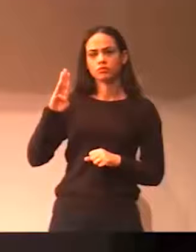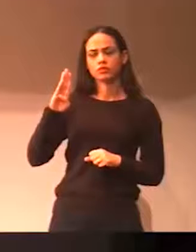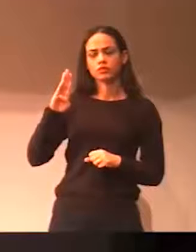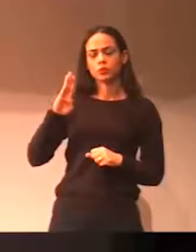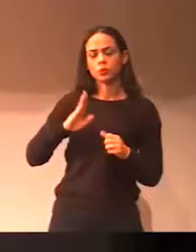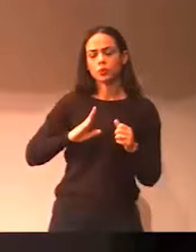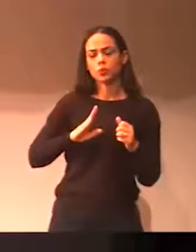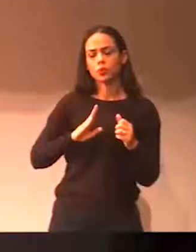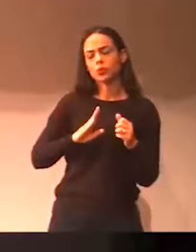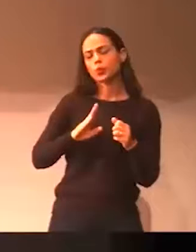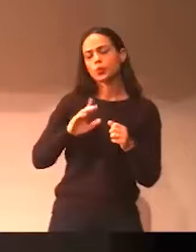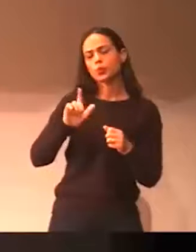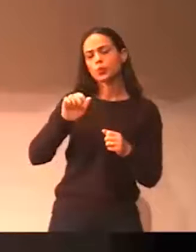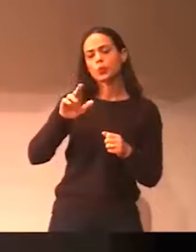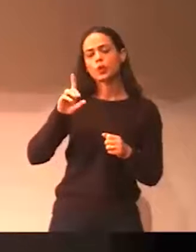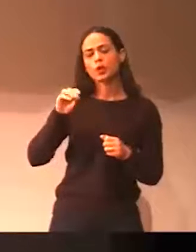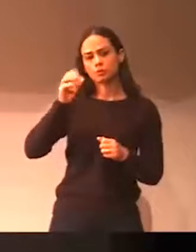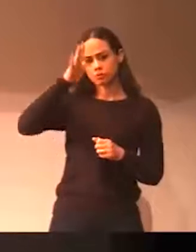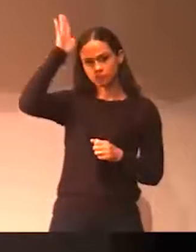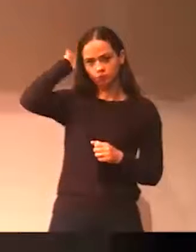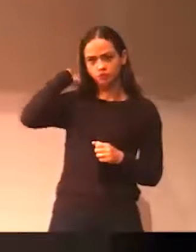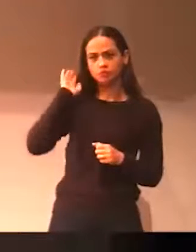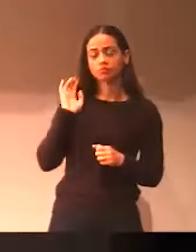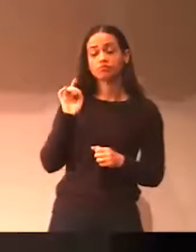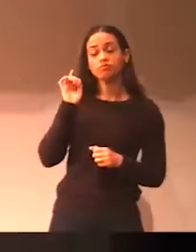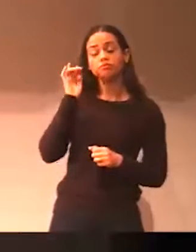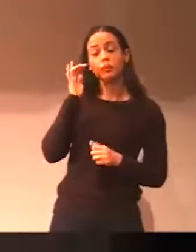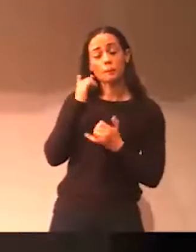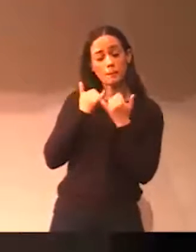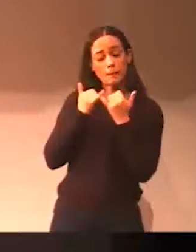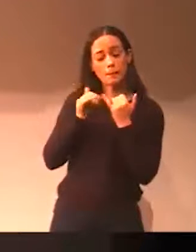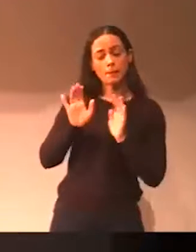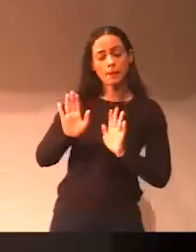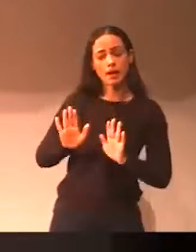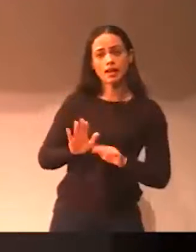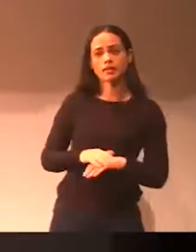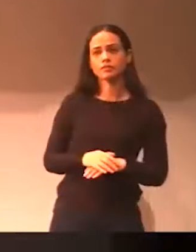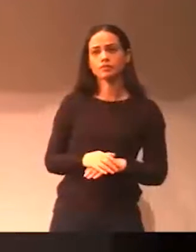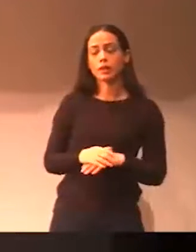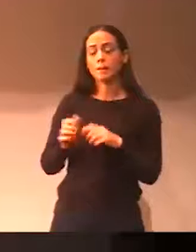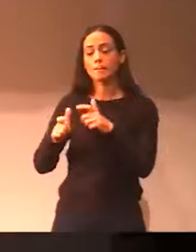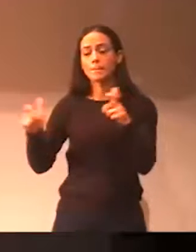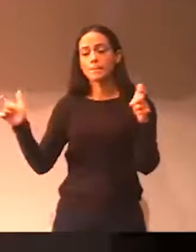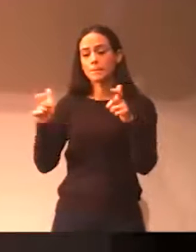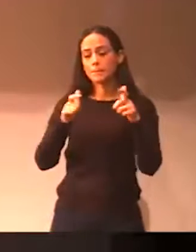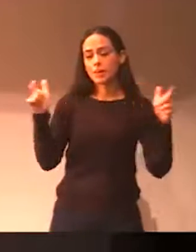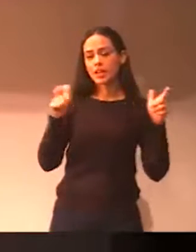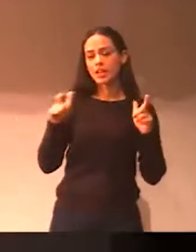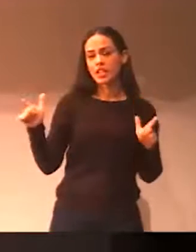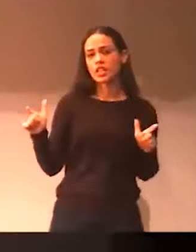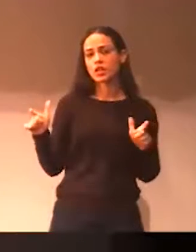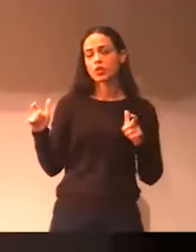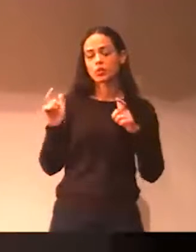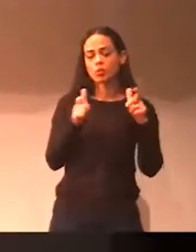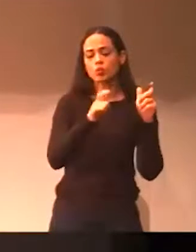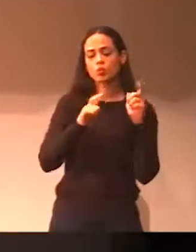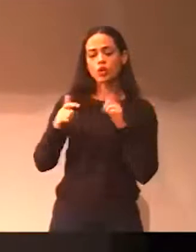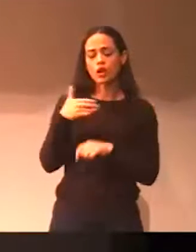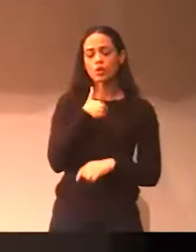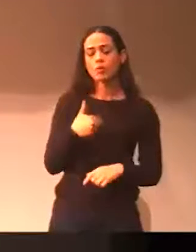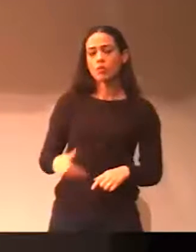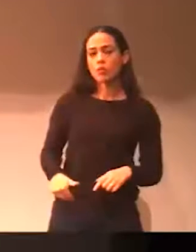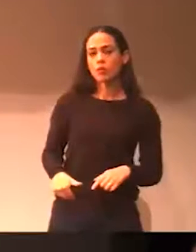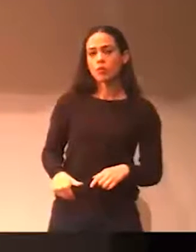em uma resposta de requerimento, a maioria dos espaços públicos de Vinhedo não tem autorização